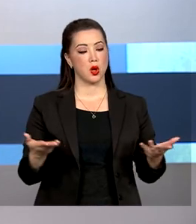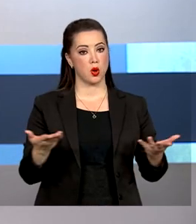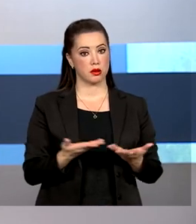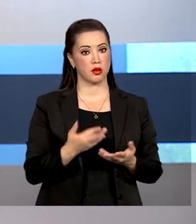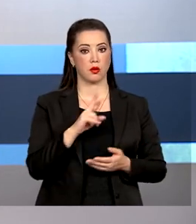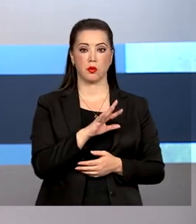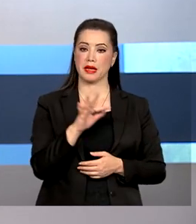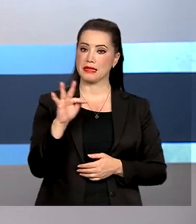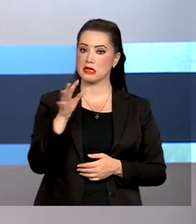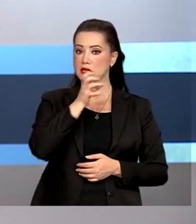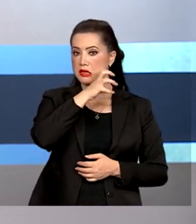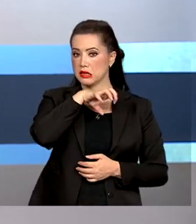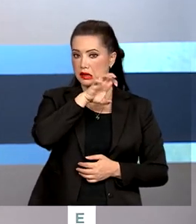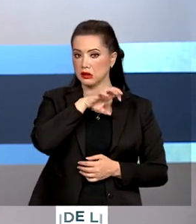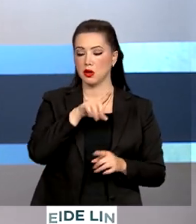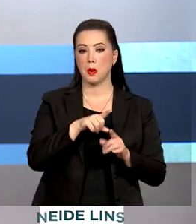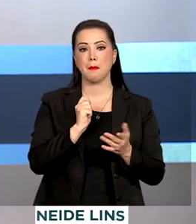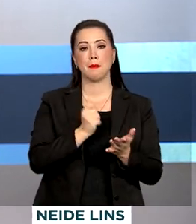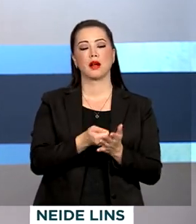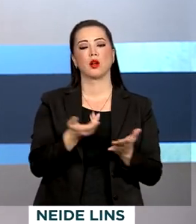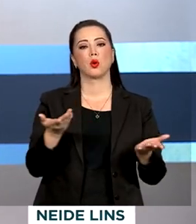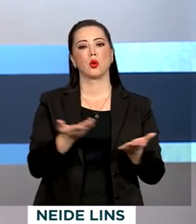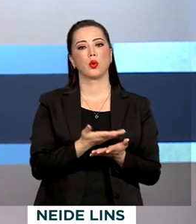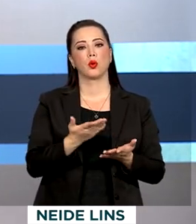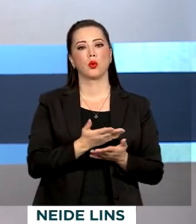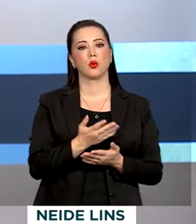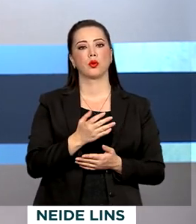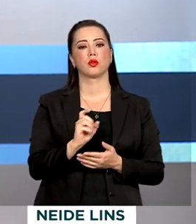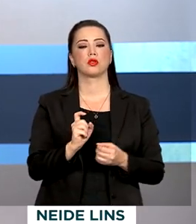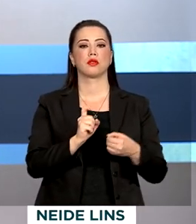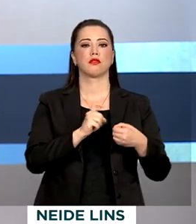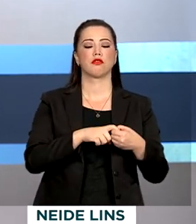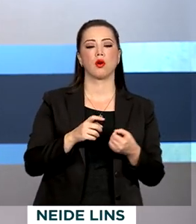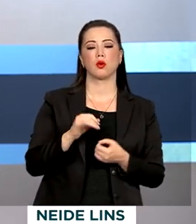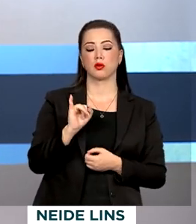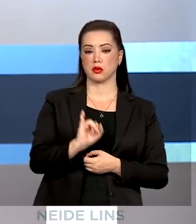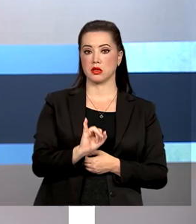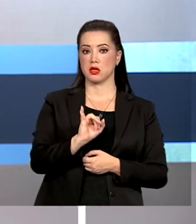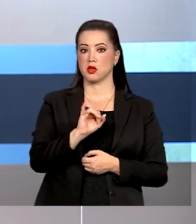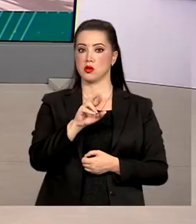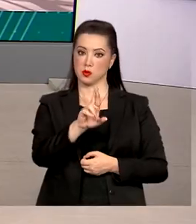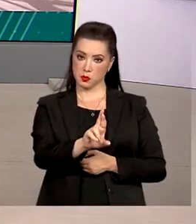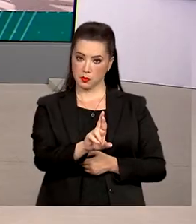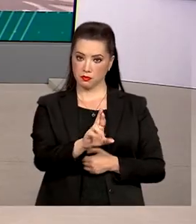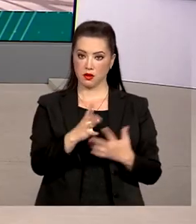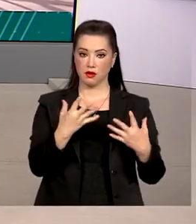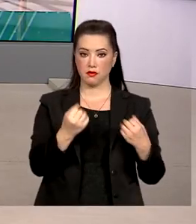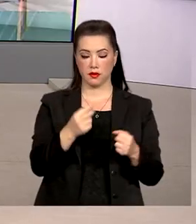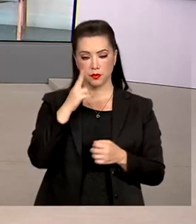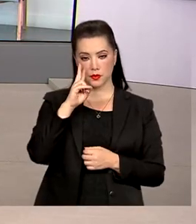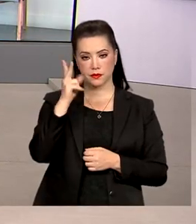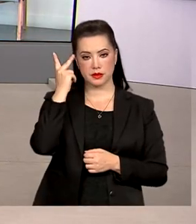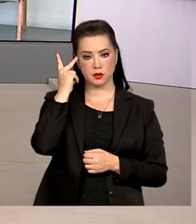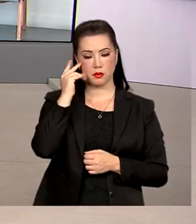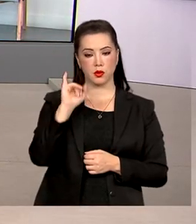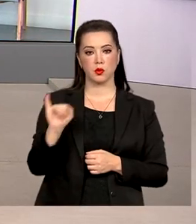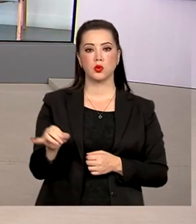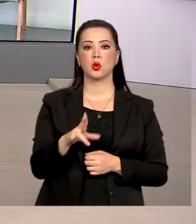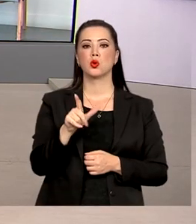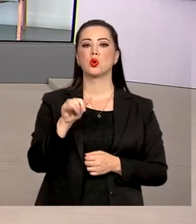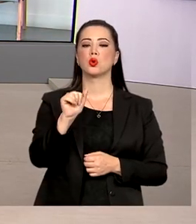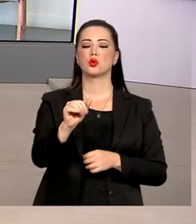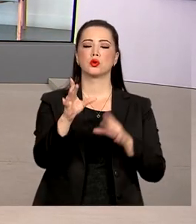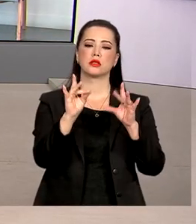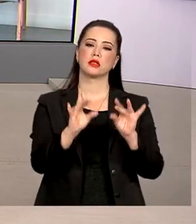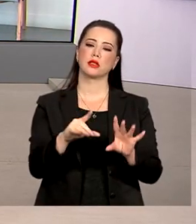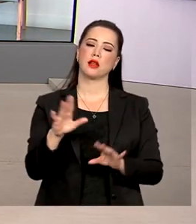A Receita Federal paga hoje lote residual de restituição do imposto de renda. Vamos a São Paulo. Júlia Ballarini traz os detalhes